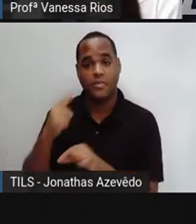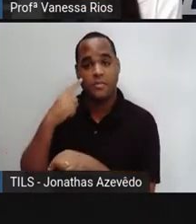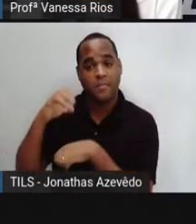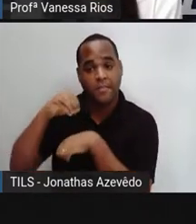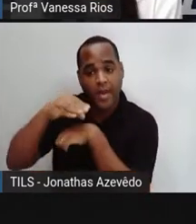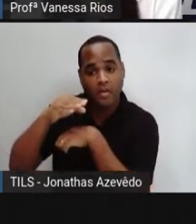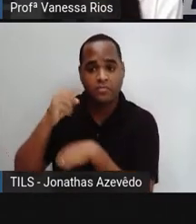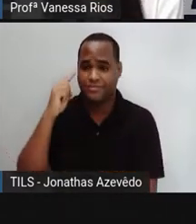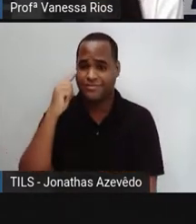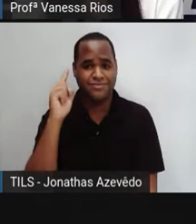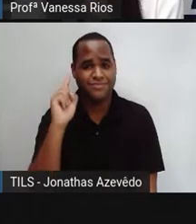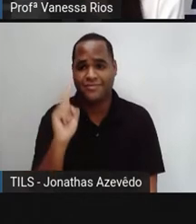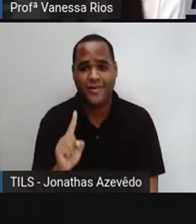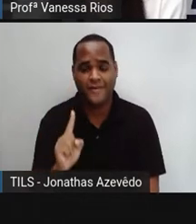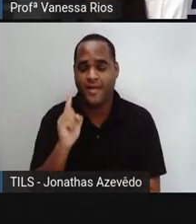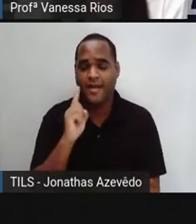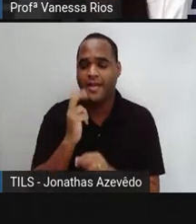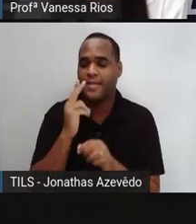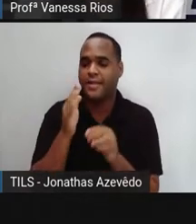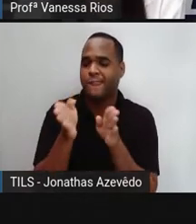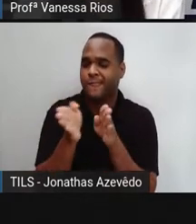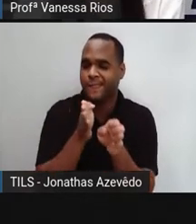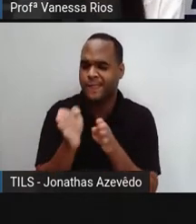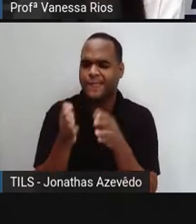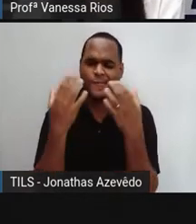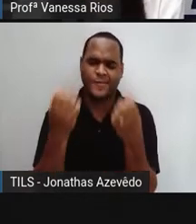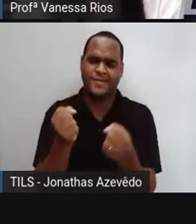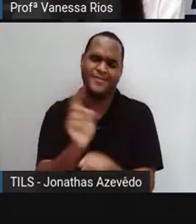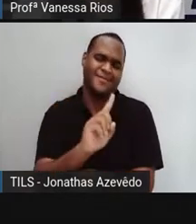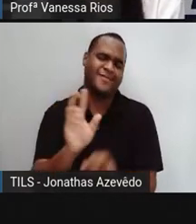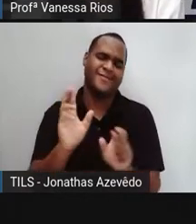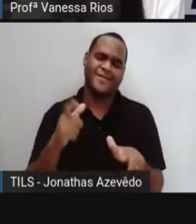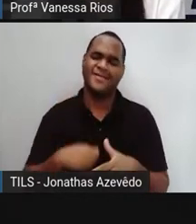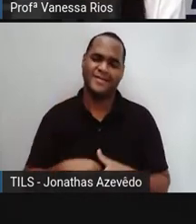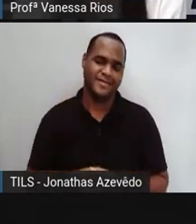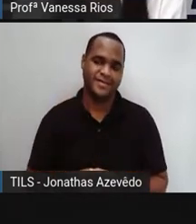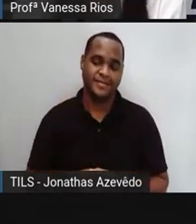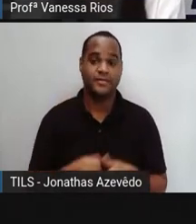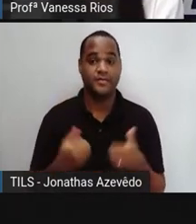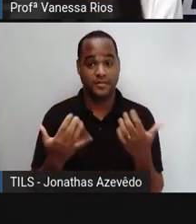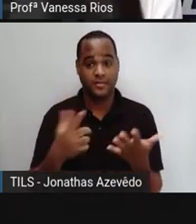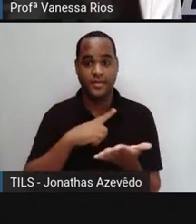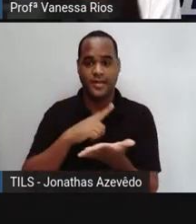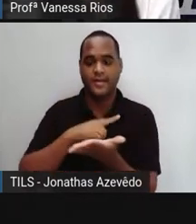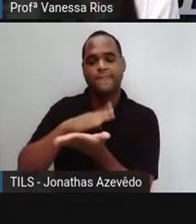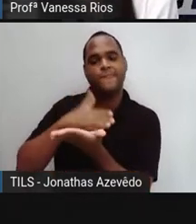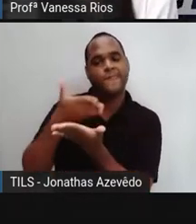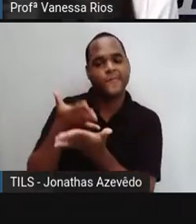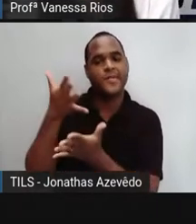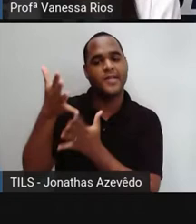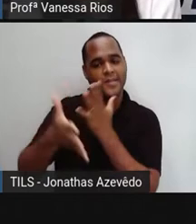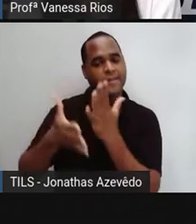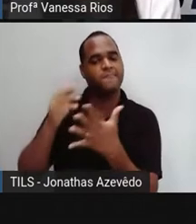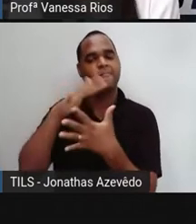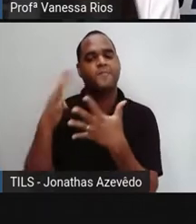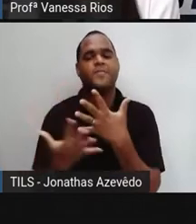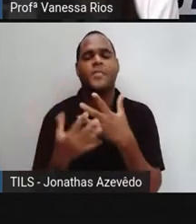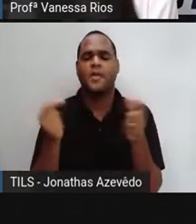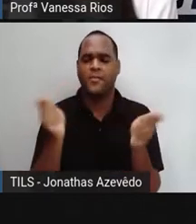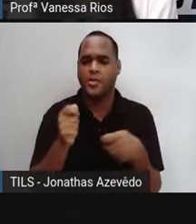chegaria, não seria acessível a todo mundo. Então, existe aí o intérprete de Libras para